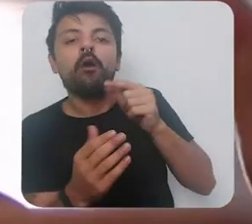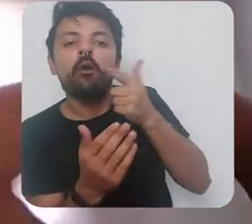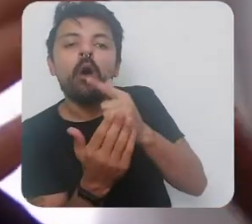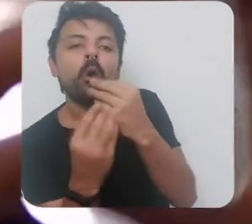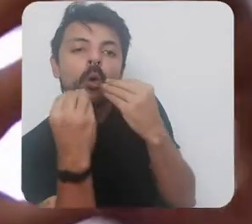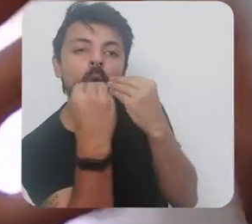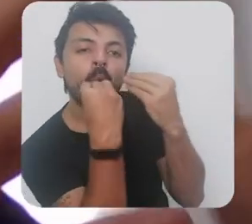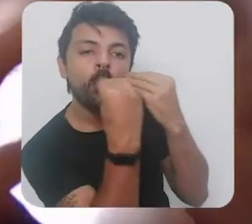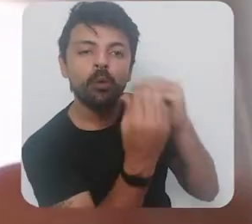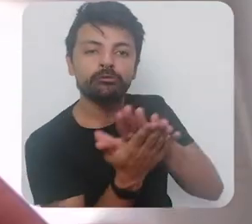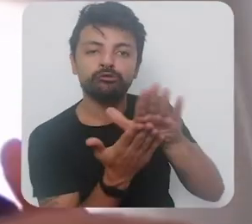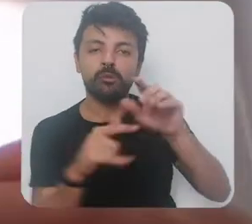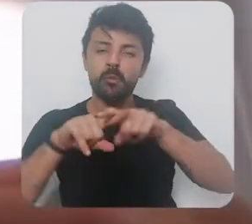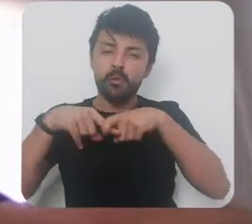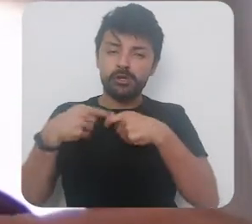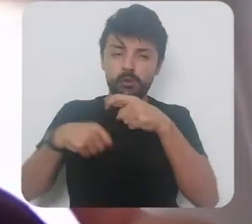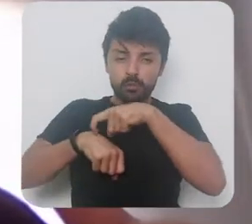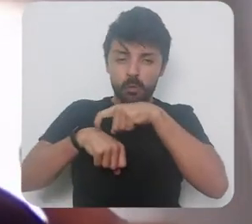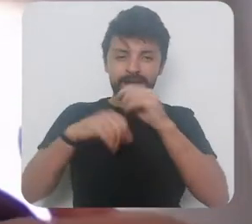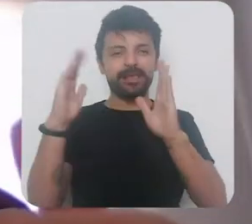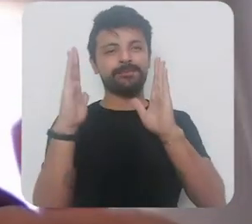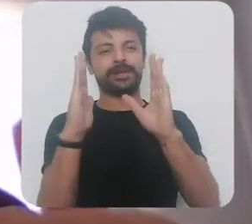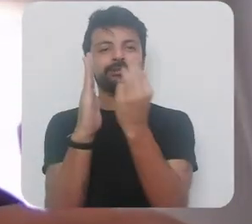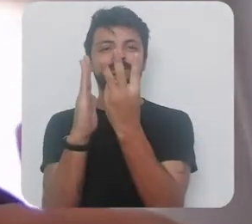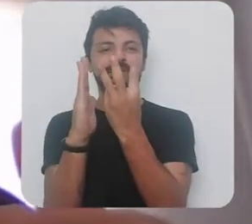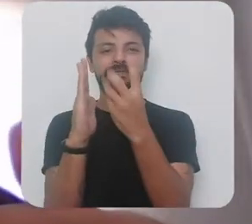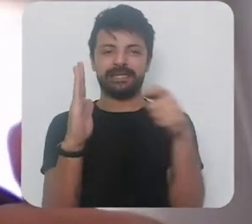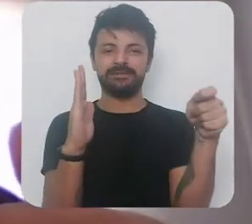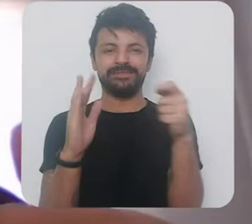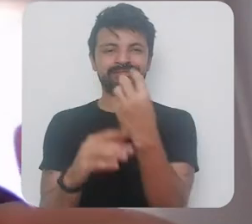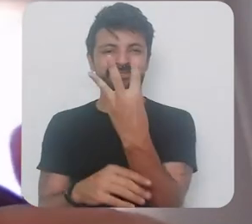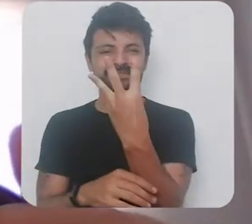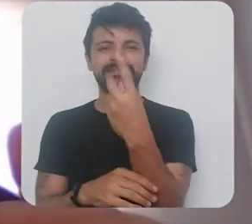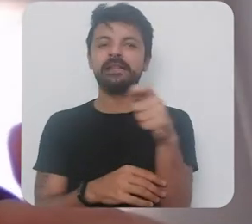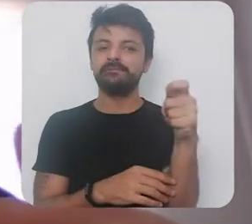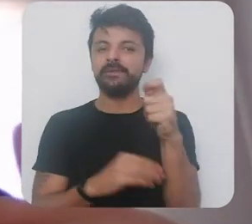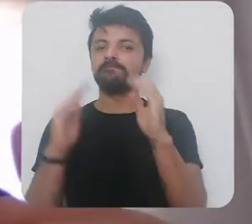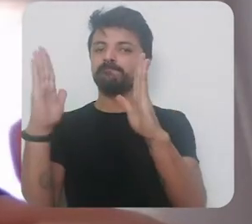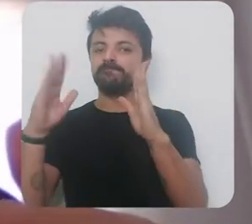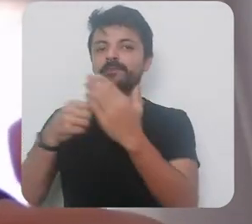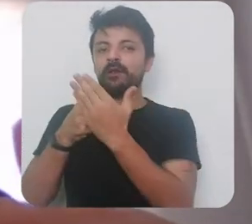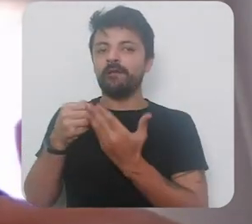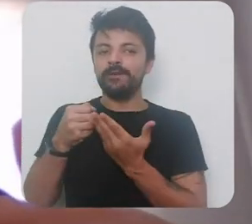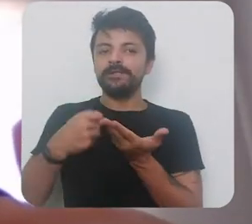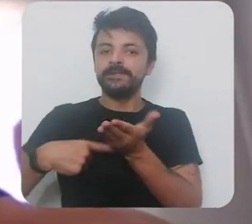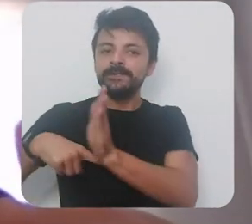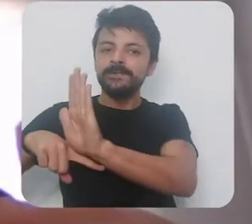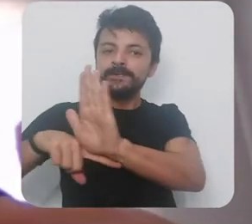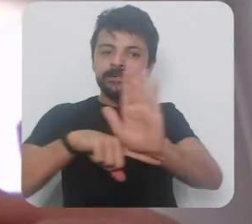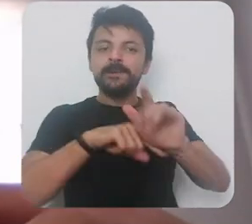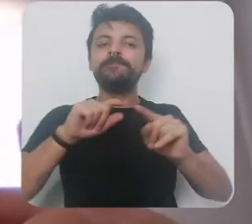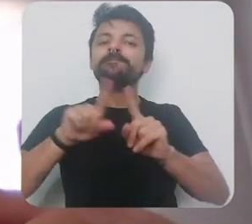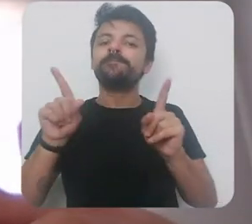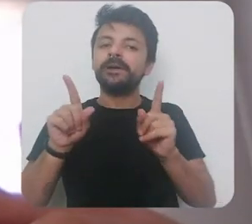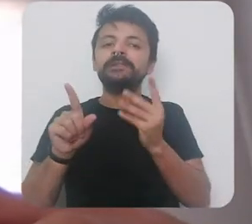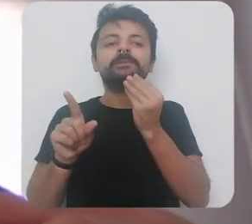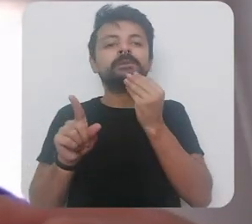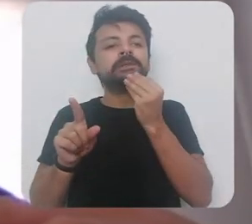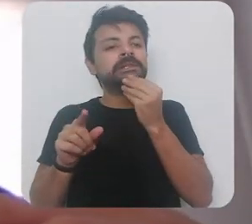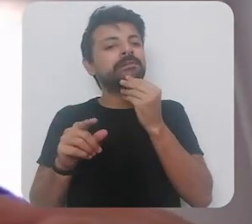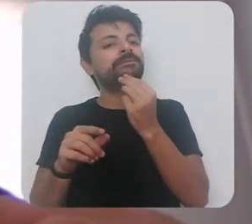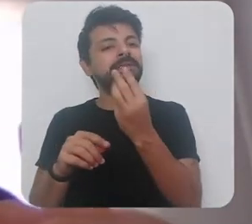que foram adotadas estão aí com horizonte de três meses mas é bem possível que seja insuficiente pra